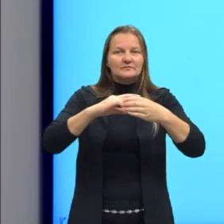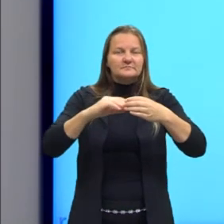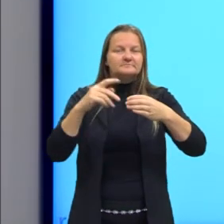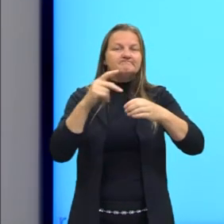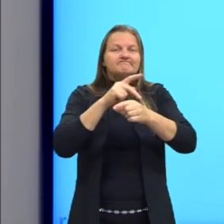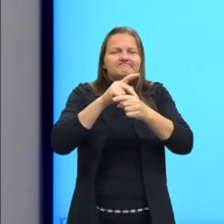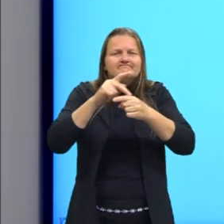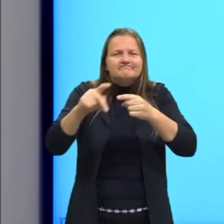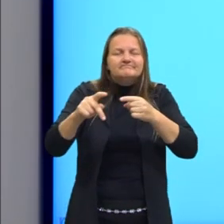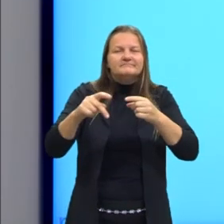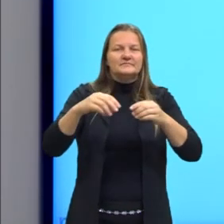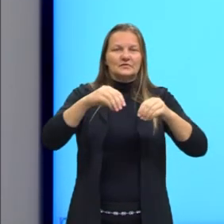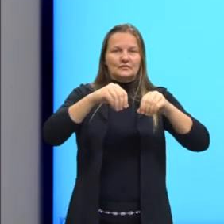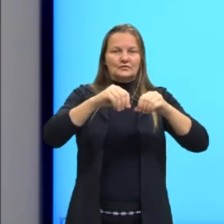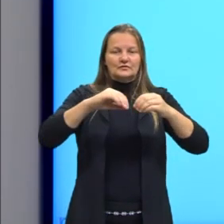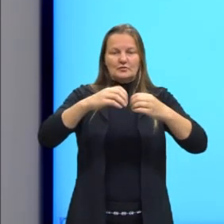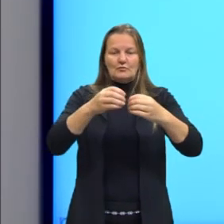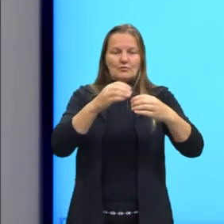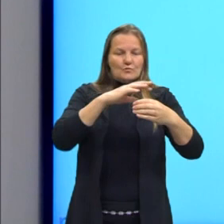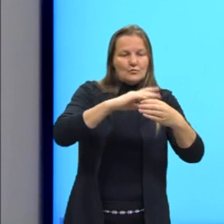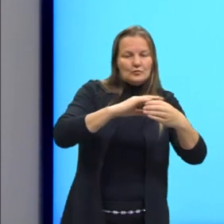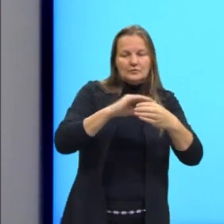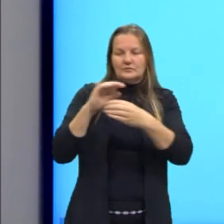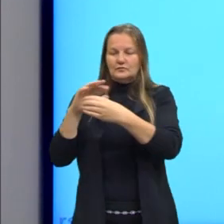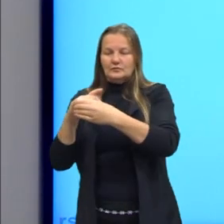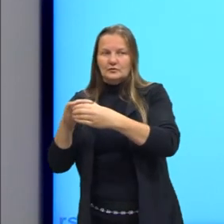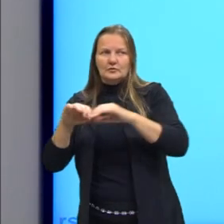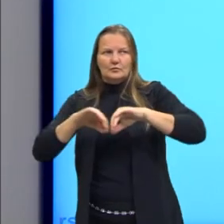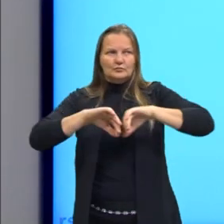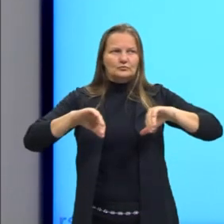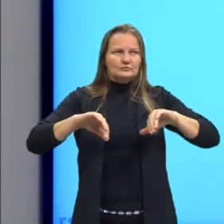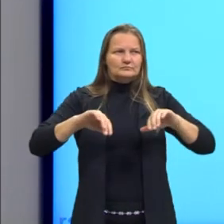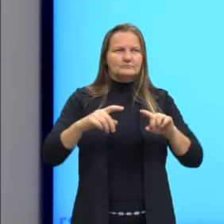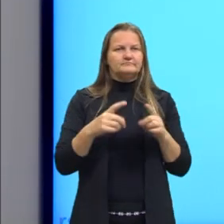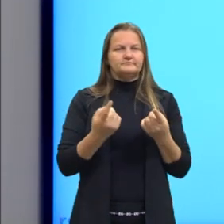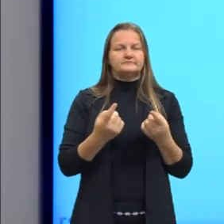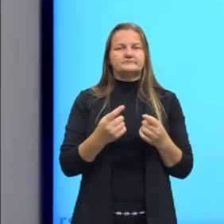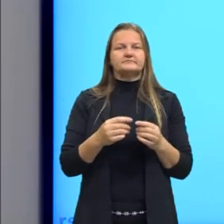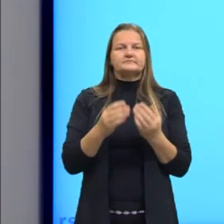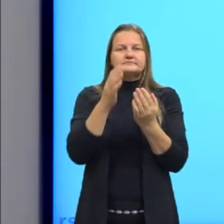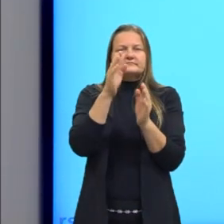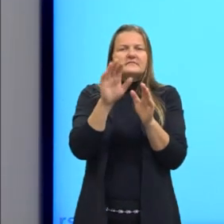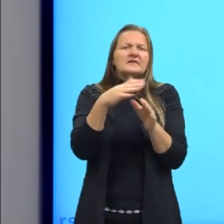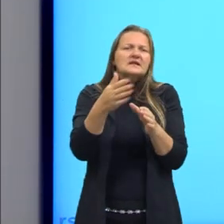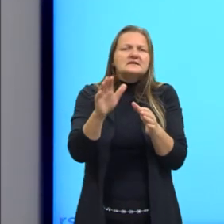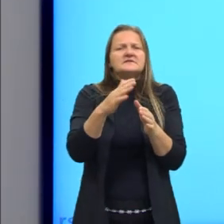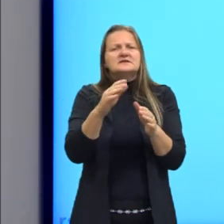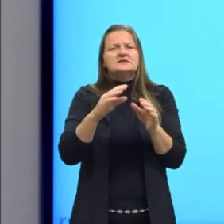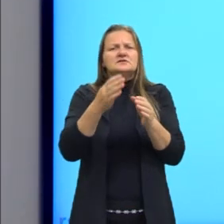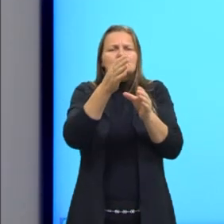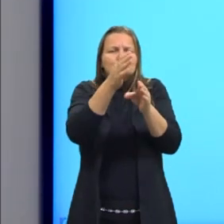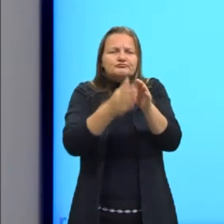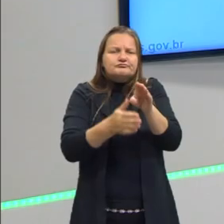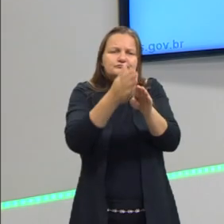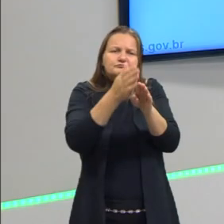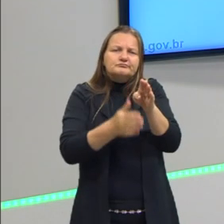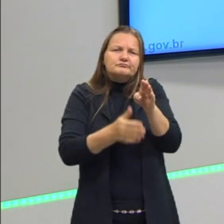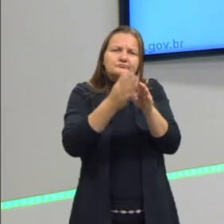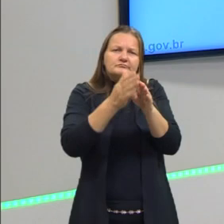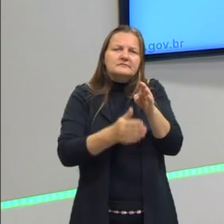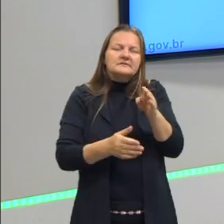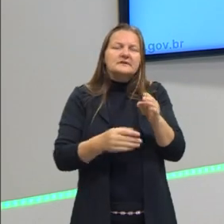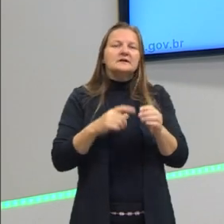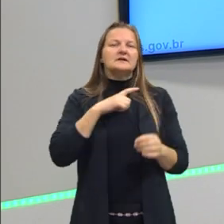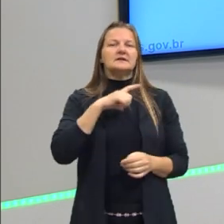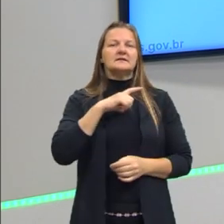em uma solução separadas, tá? Aqui de separadas para uma membrana ser impermeável, mas separadas, ocorre a